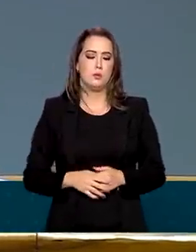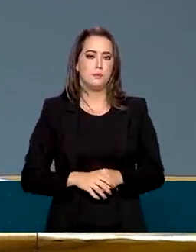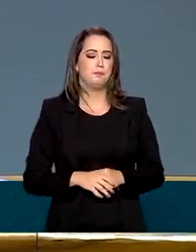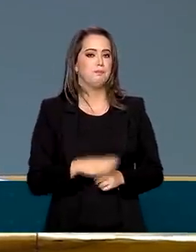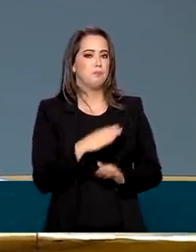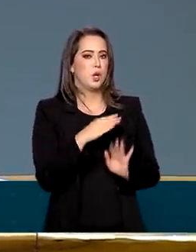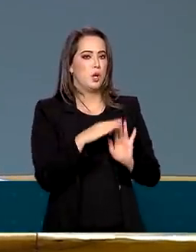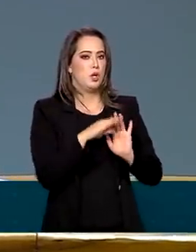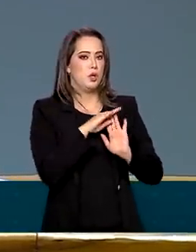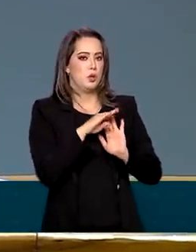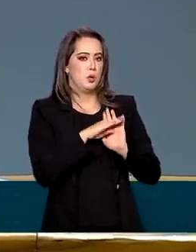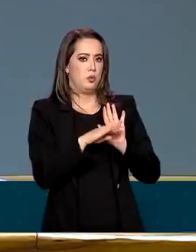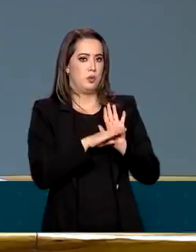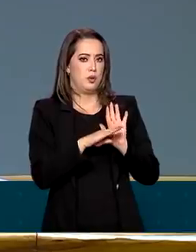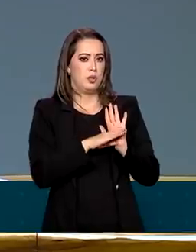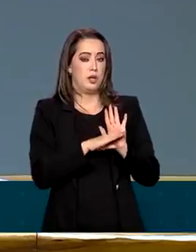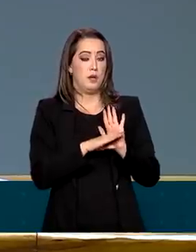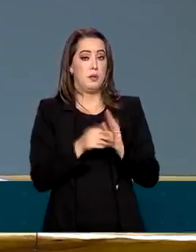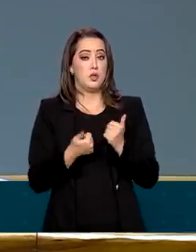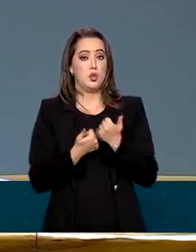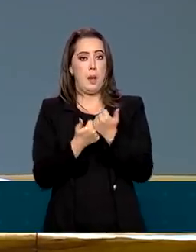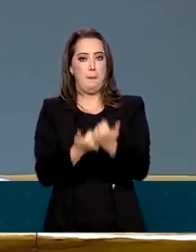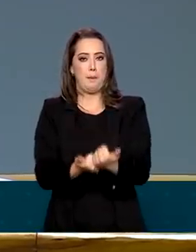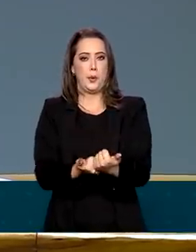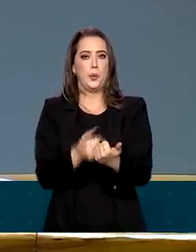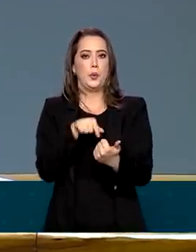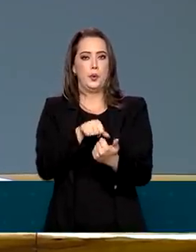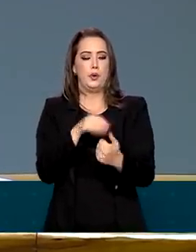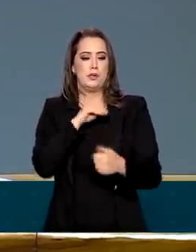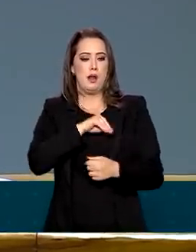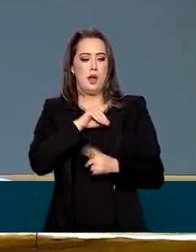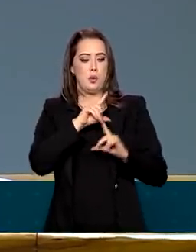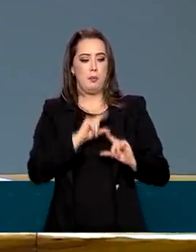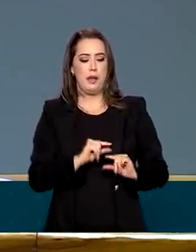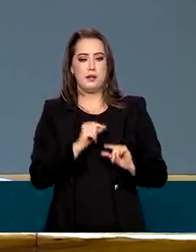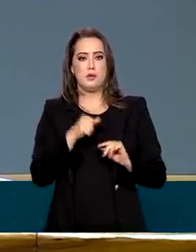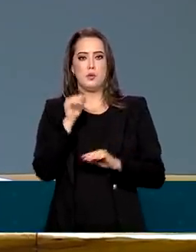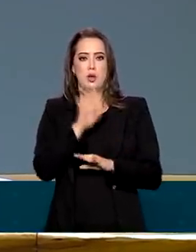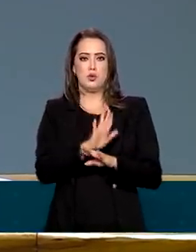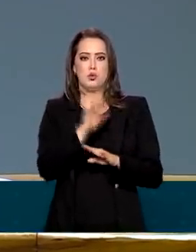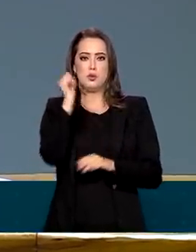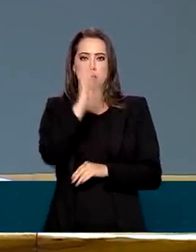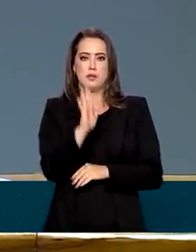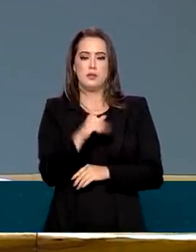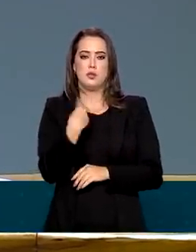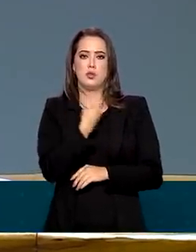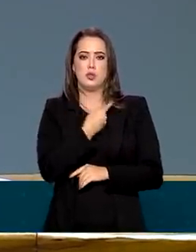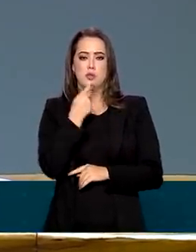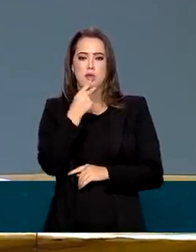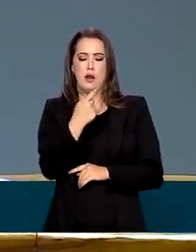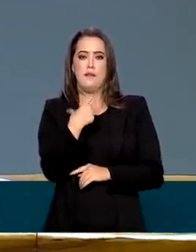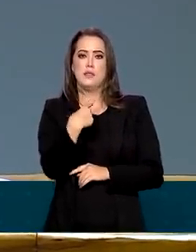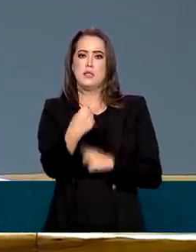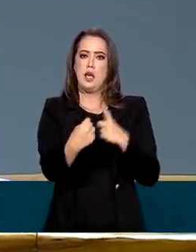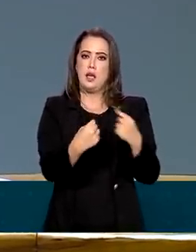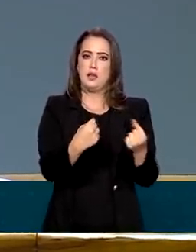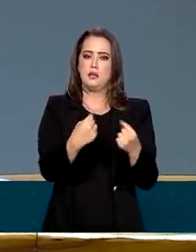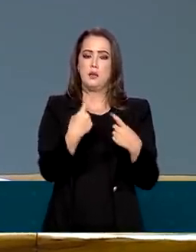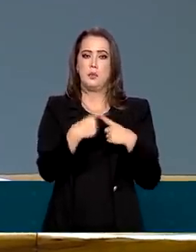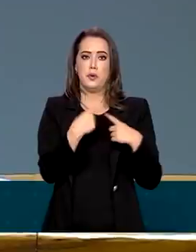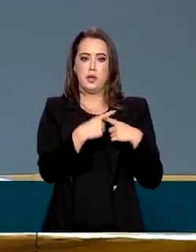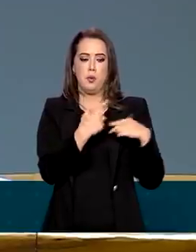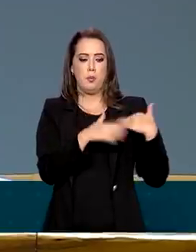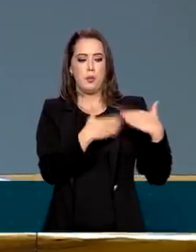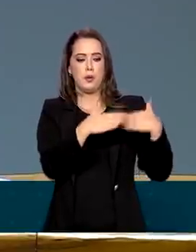programa de assistência de renda básica no Auxílio Brasil, quando a gente falava no Renda Brasil, a gente falava numa escadinha de saída porque era um programa permanente.